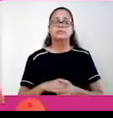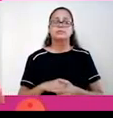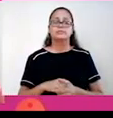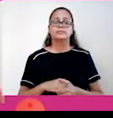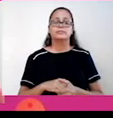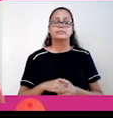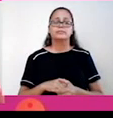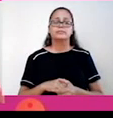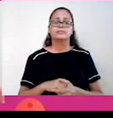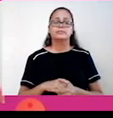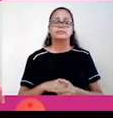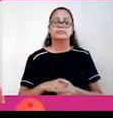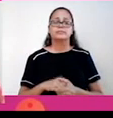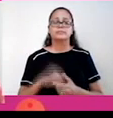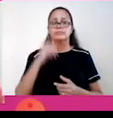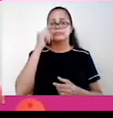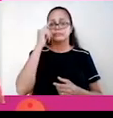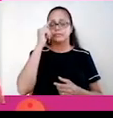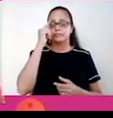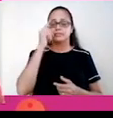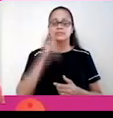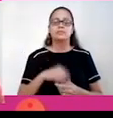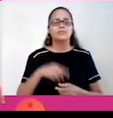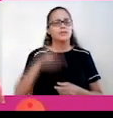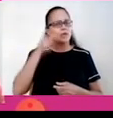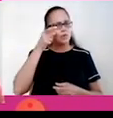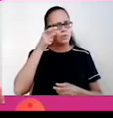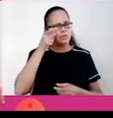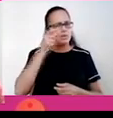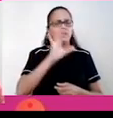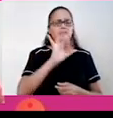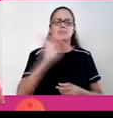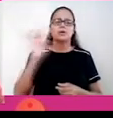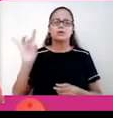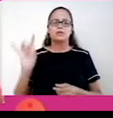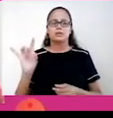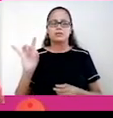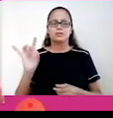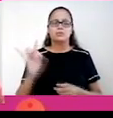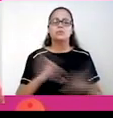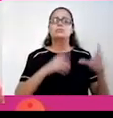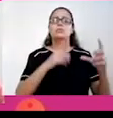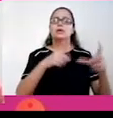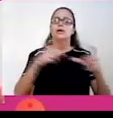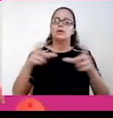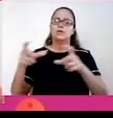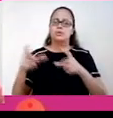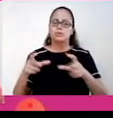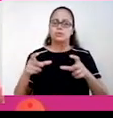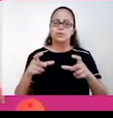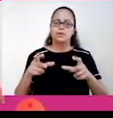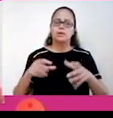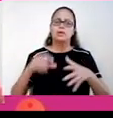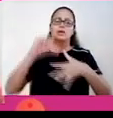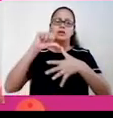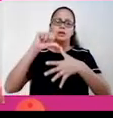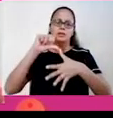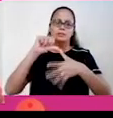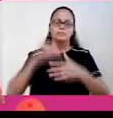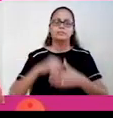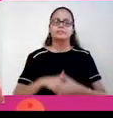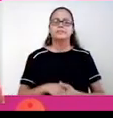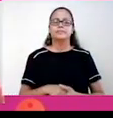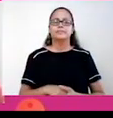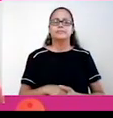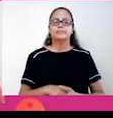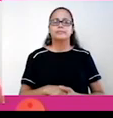corrente Antártica e por aí vai. Observem cada uma delas ou a região da América Latina que